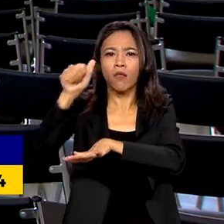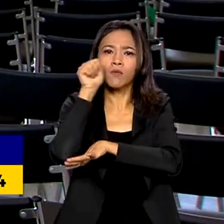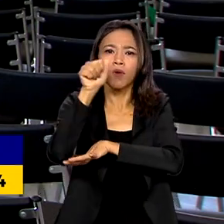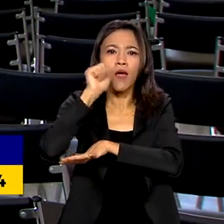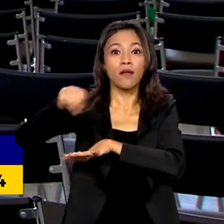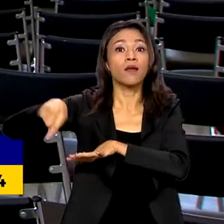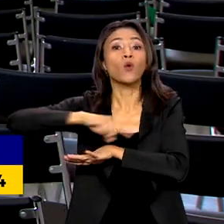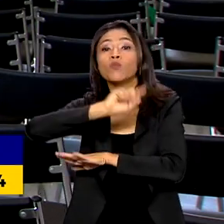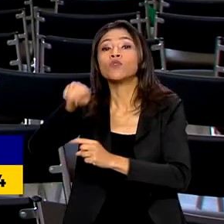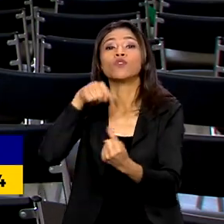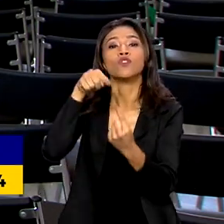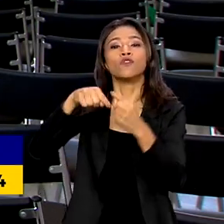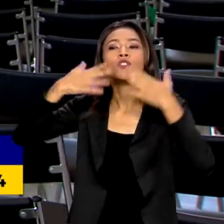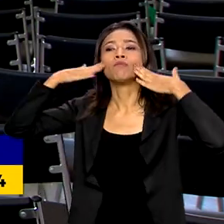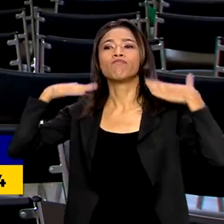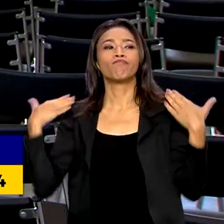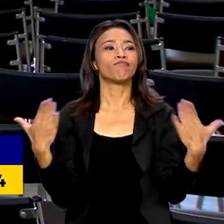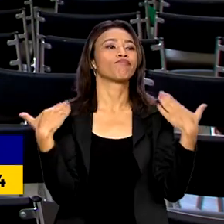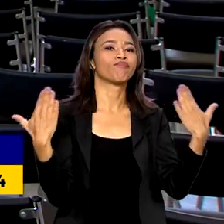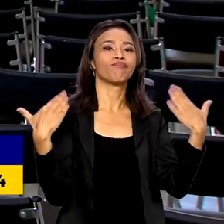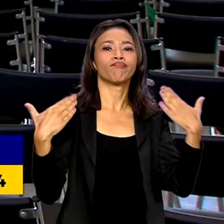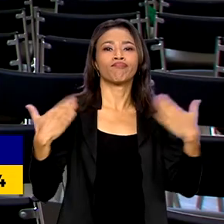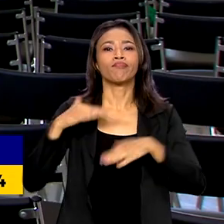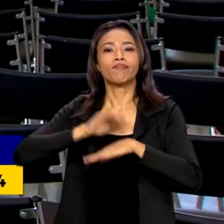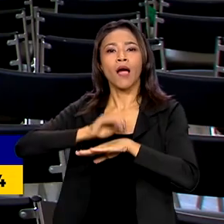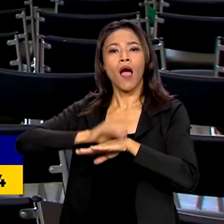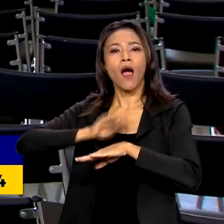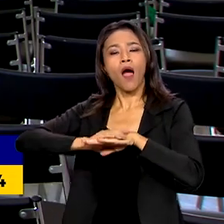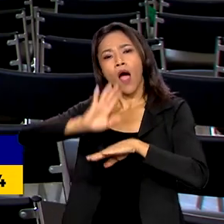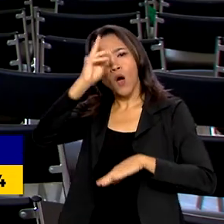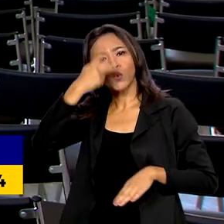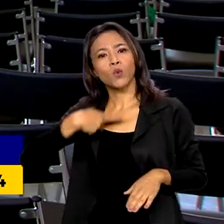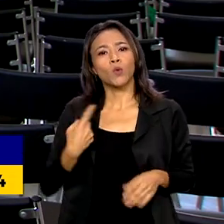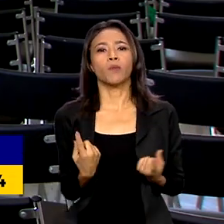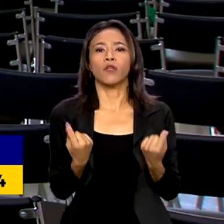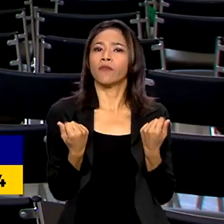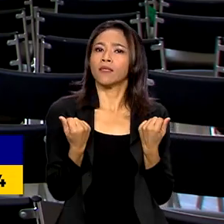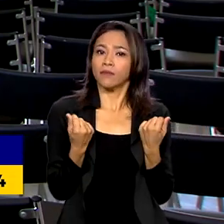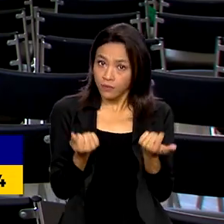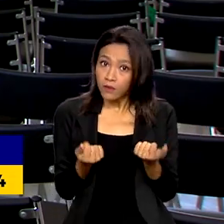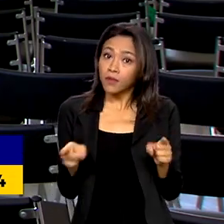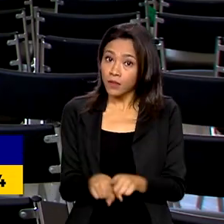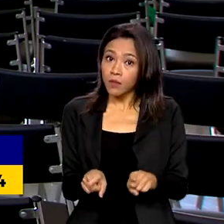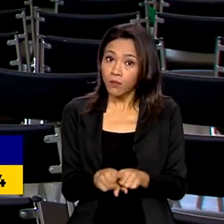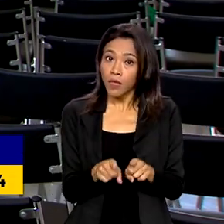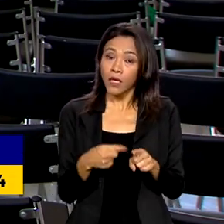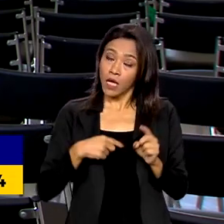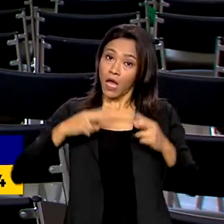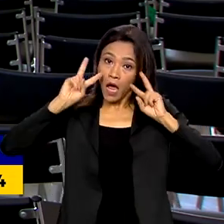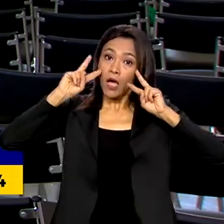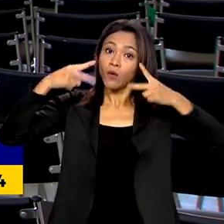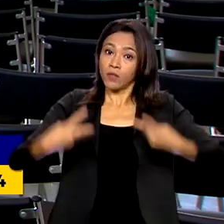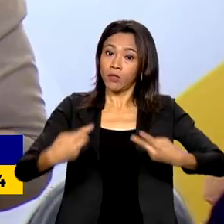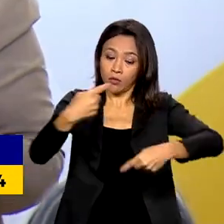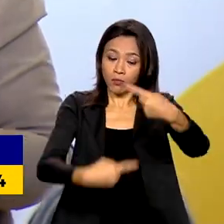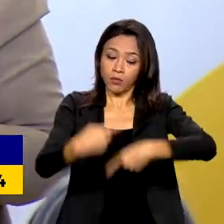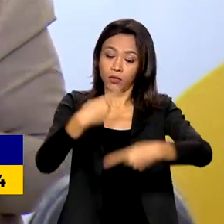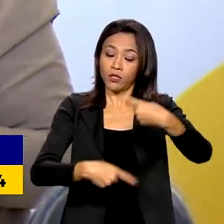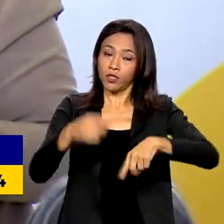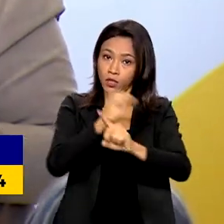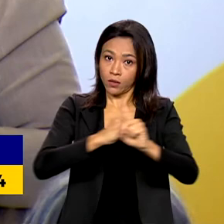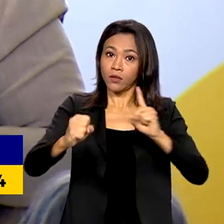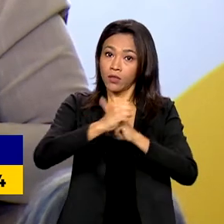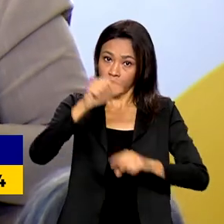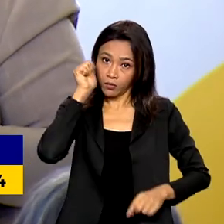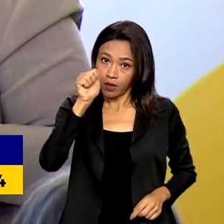maior visibilidade à autonomia econômica e reconhecimento político e social para as mulheres. Nós